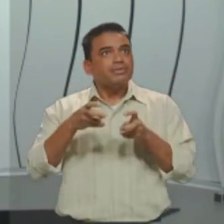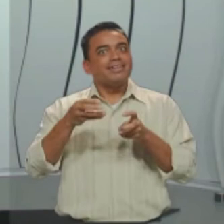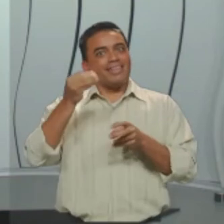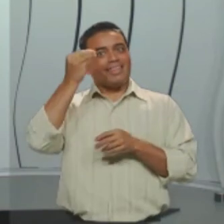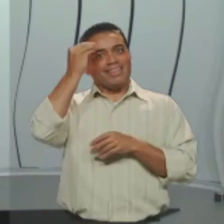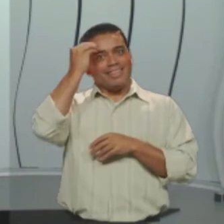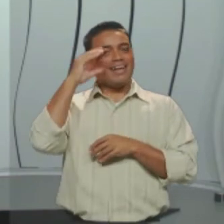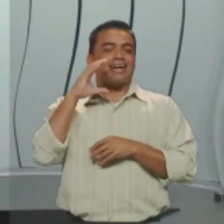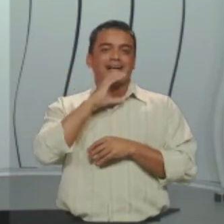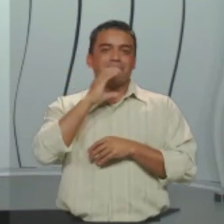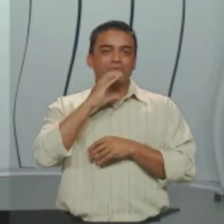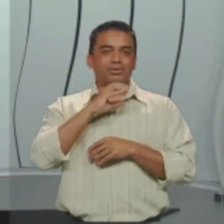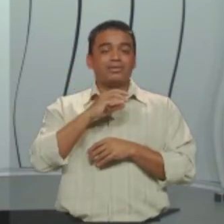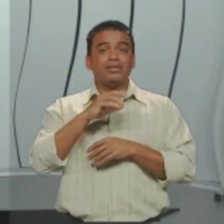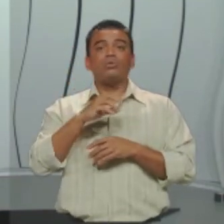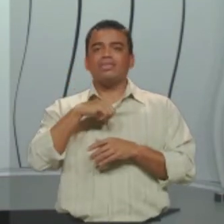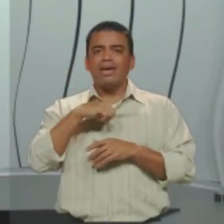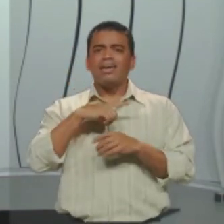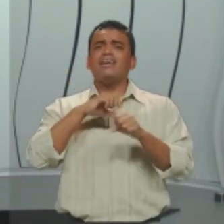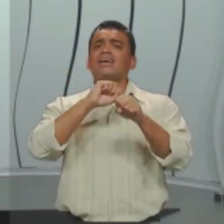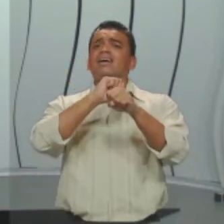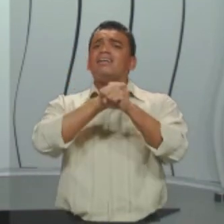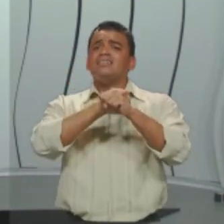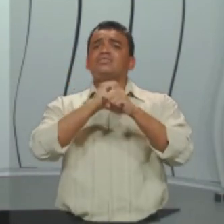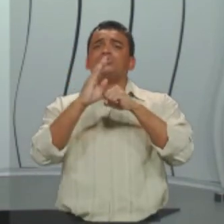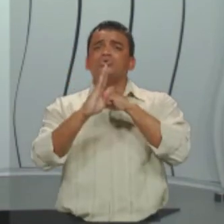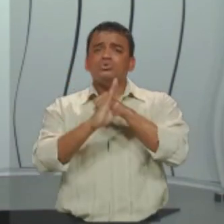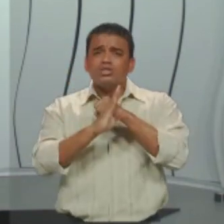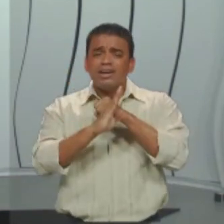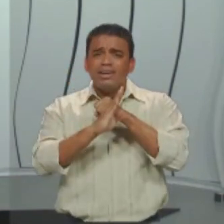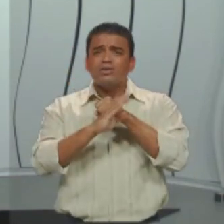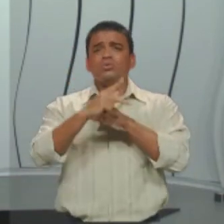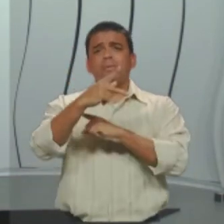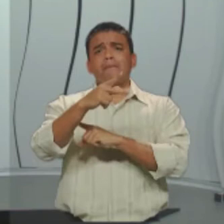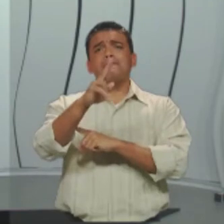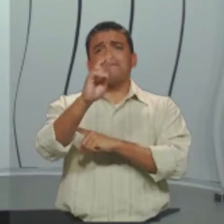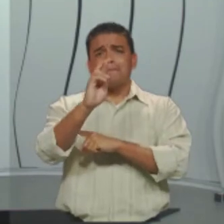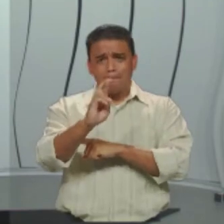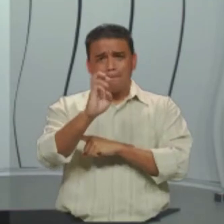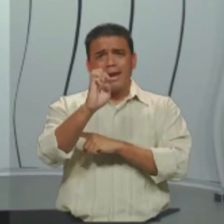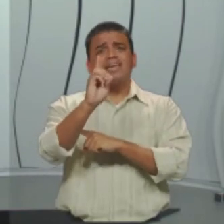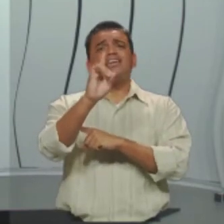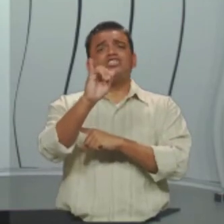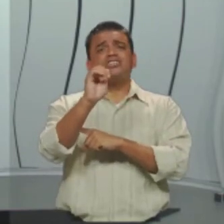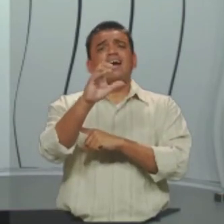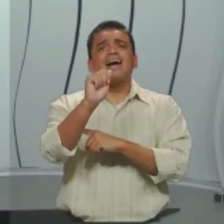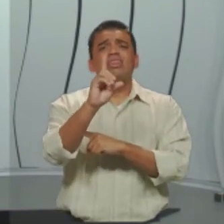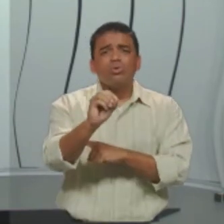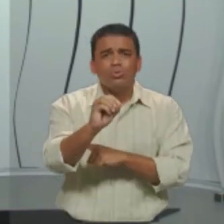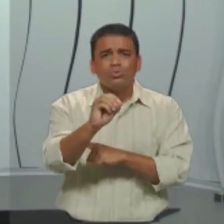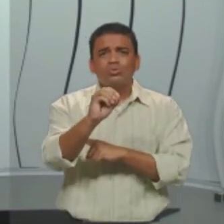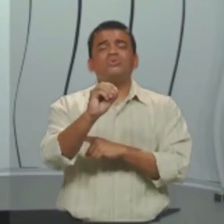Vamos relembrar. O sujeito e o predicado. Nós temos o verbo de ligação, enfim, mas